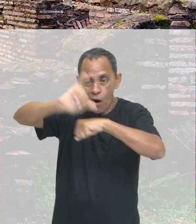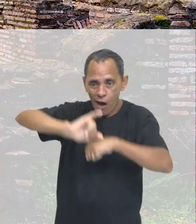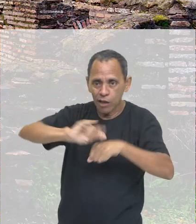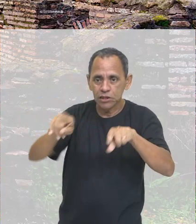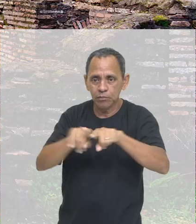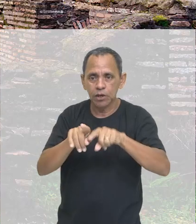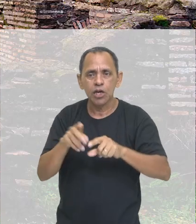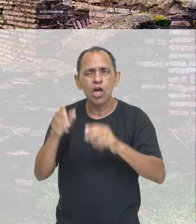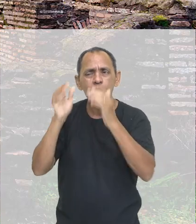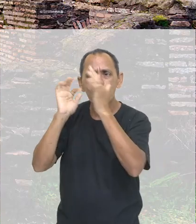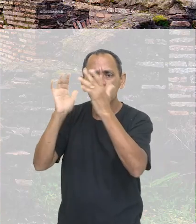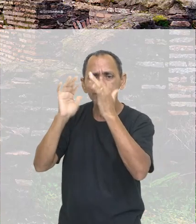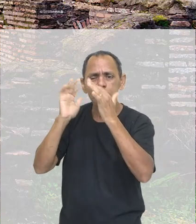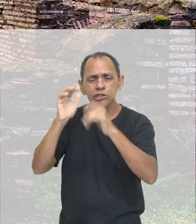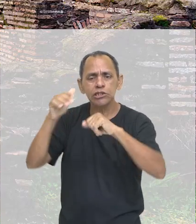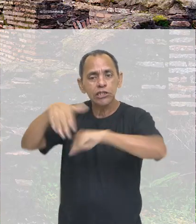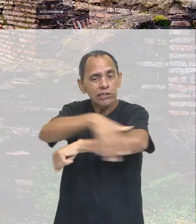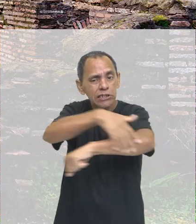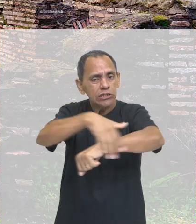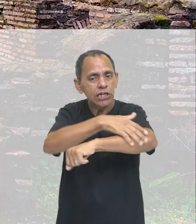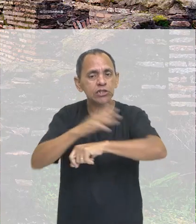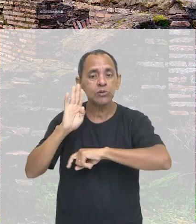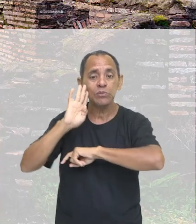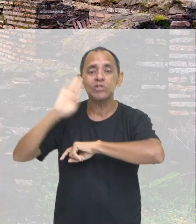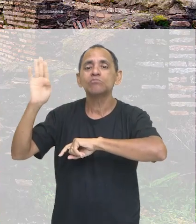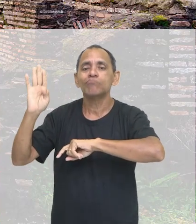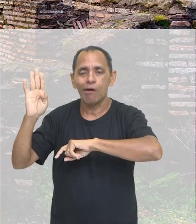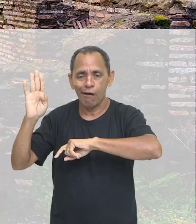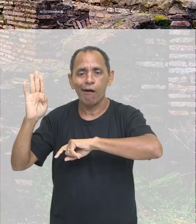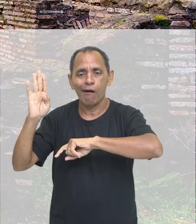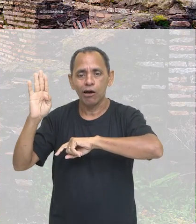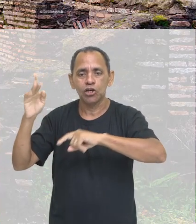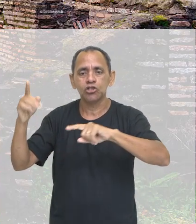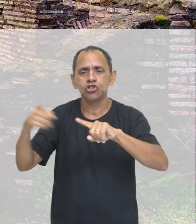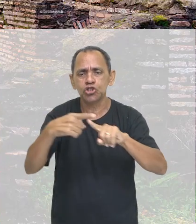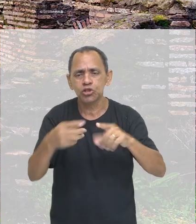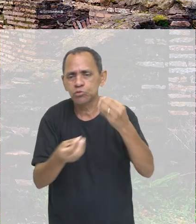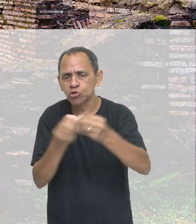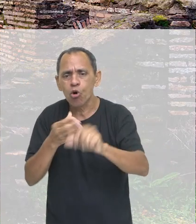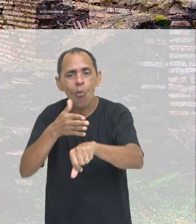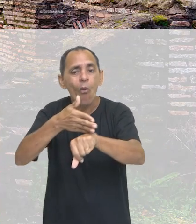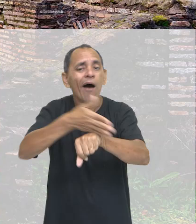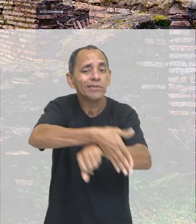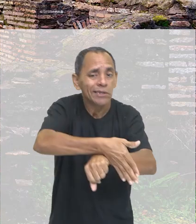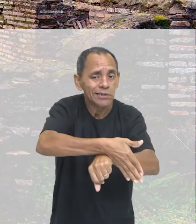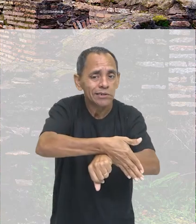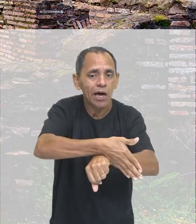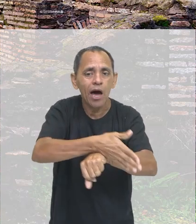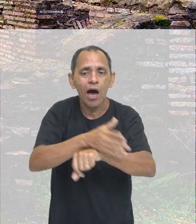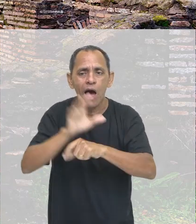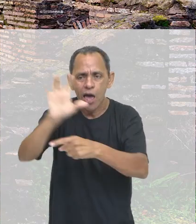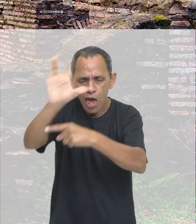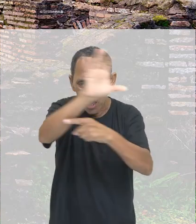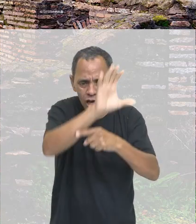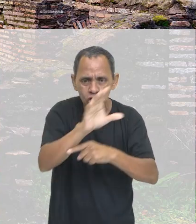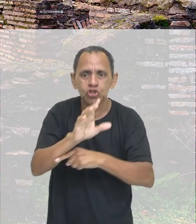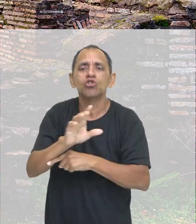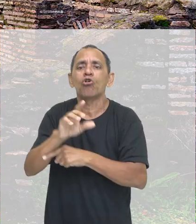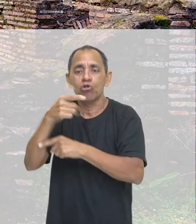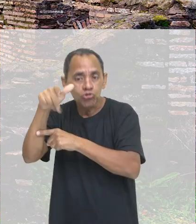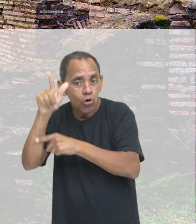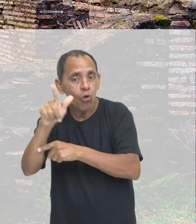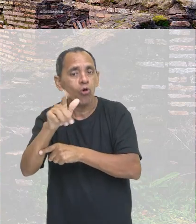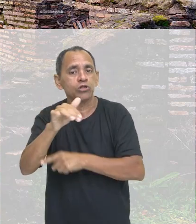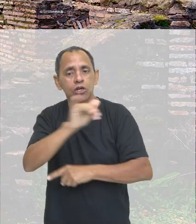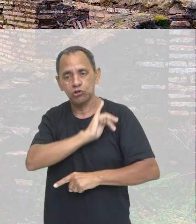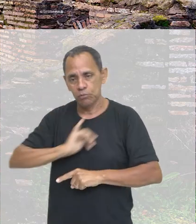estradas principalmente eram as principais formas de acesso às outras regiões do Império para que